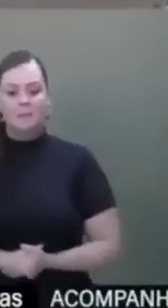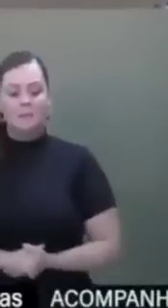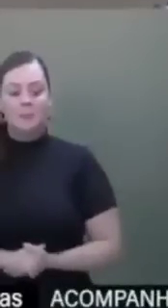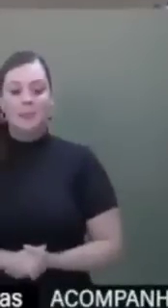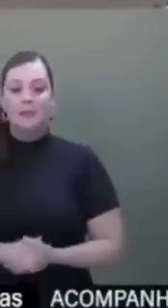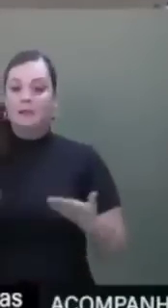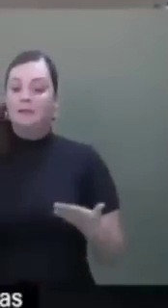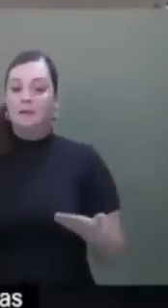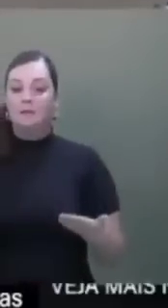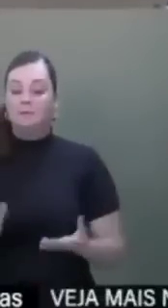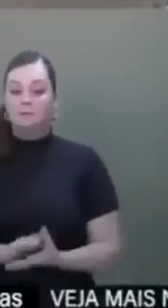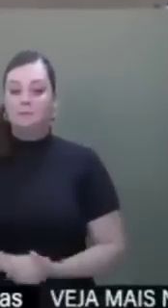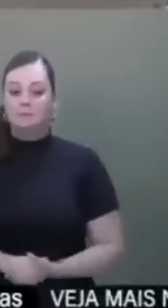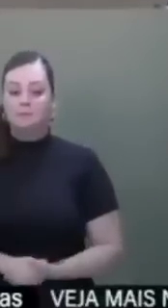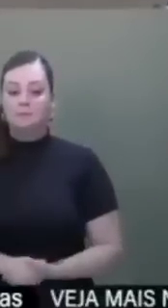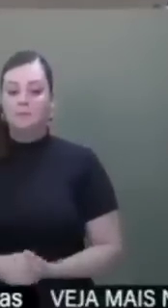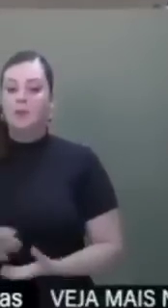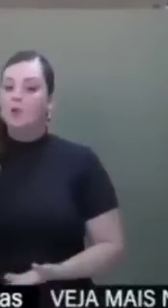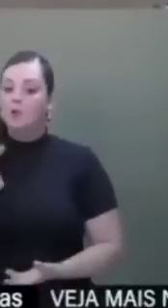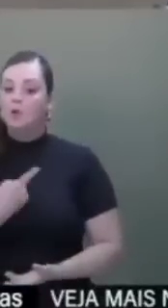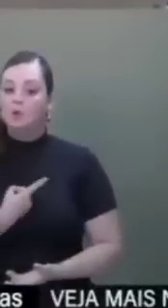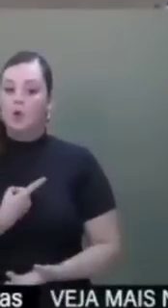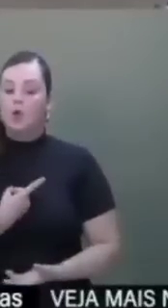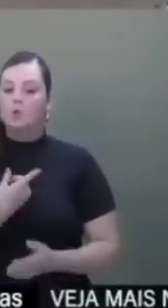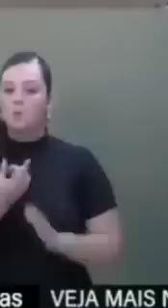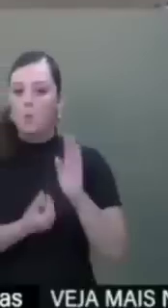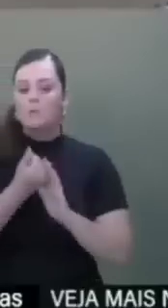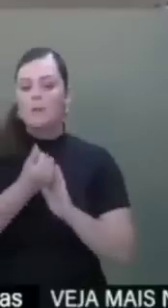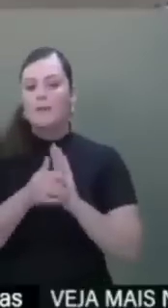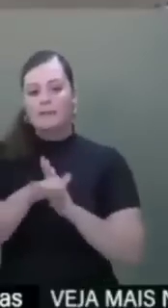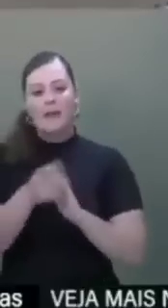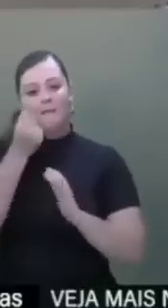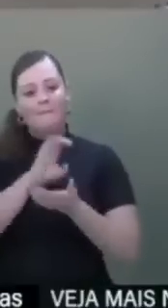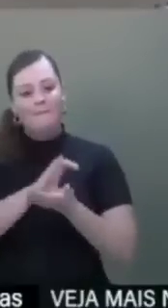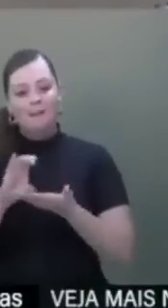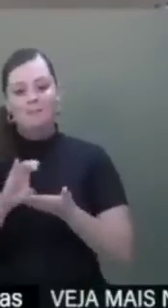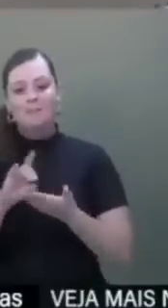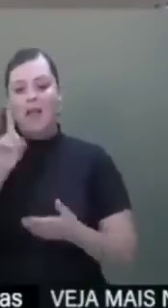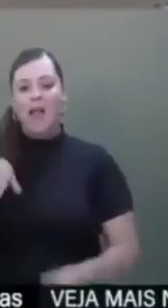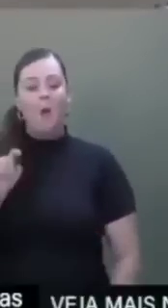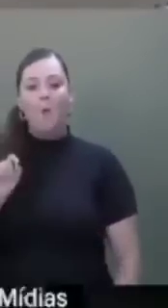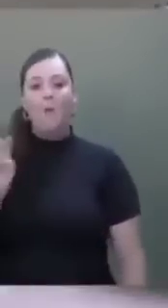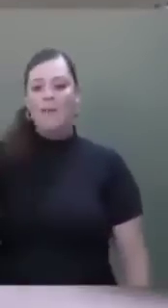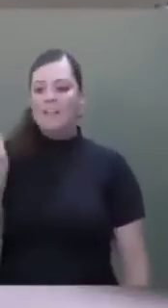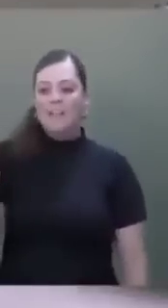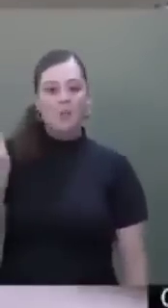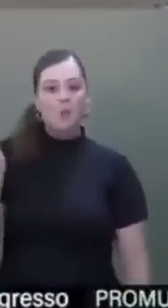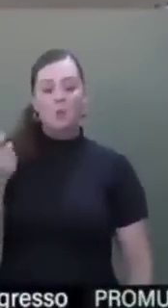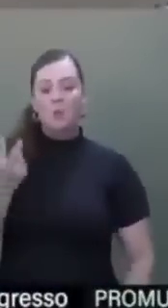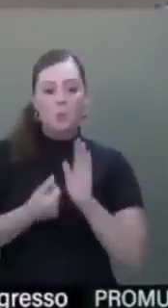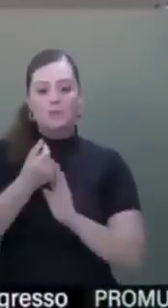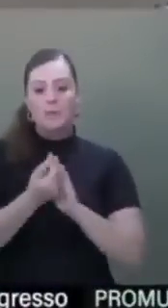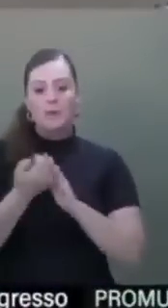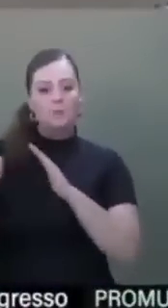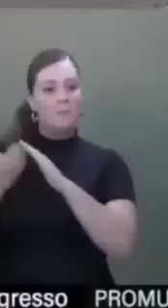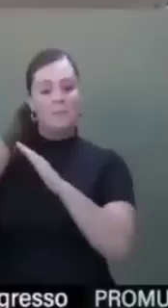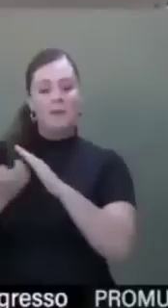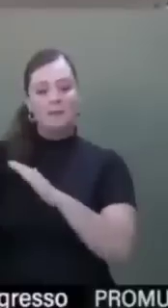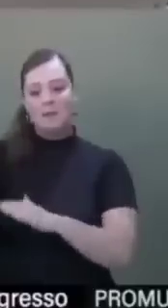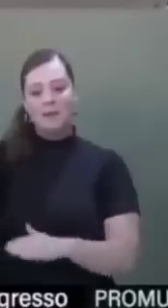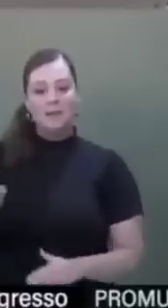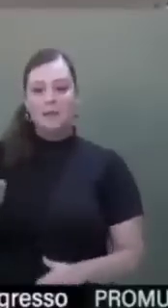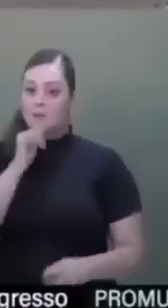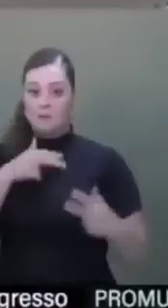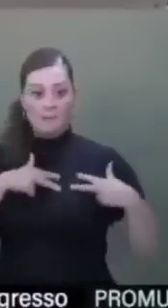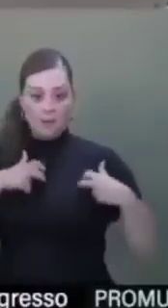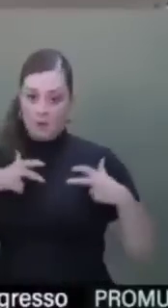Então, diante de tudo isso, nós ficamos com o orçamento de investimento, que é um quinto do orçamento de uma empresa brasileira, a Petrobras,